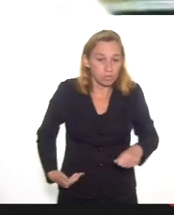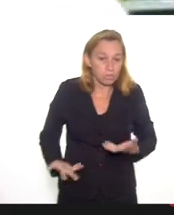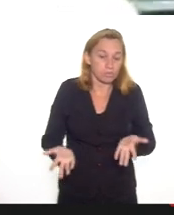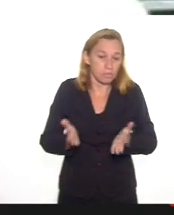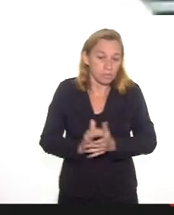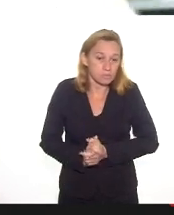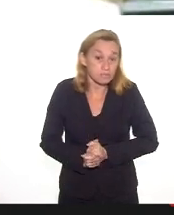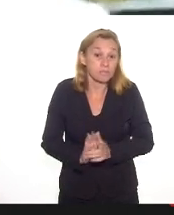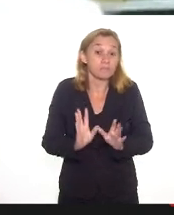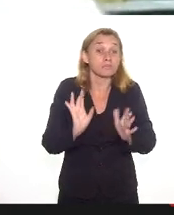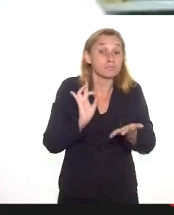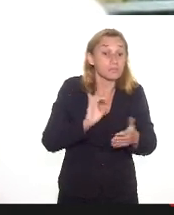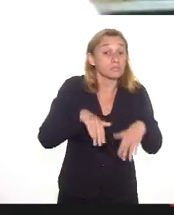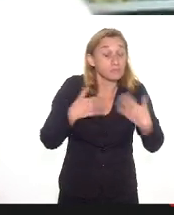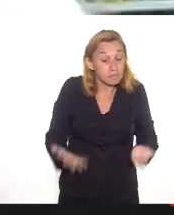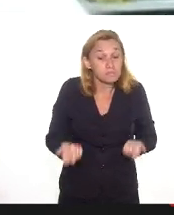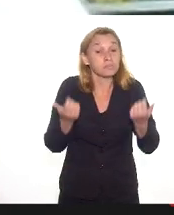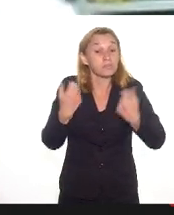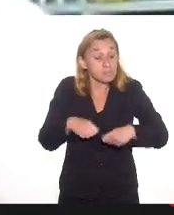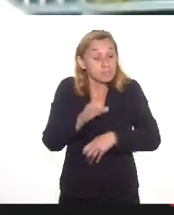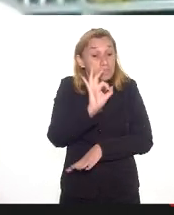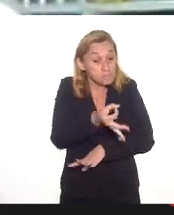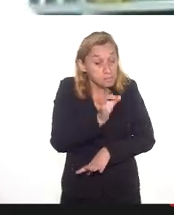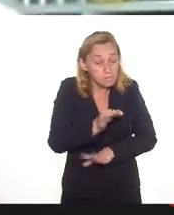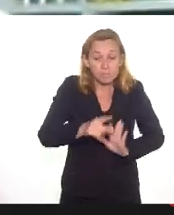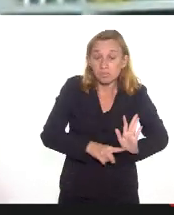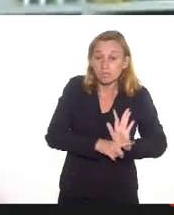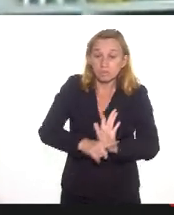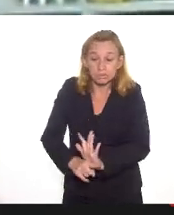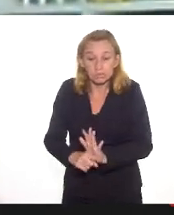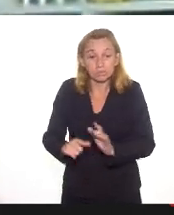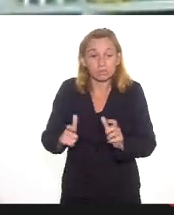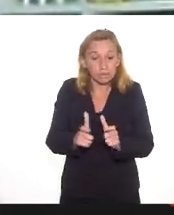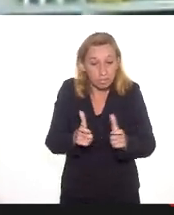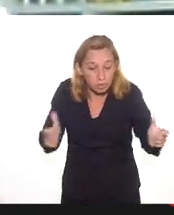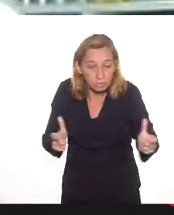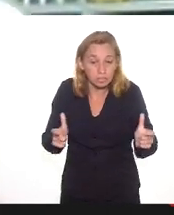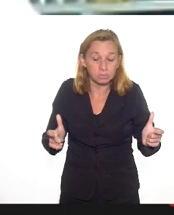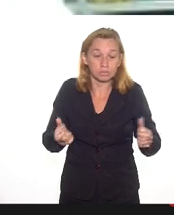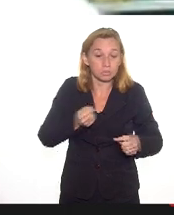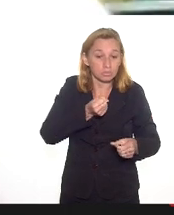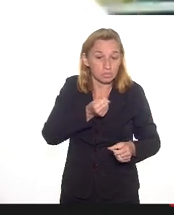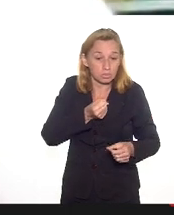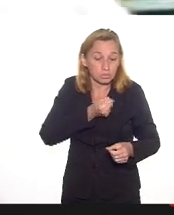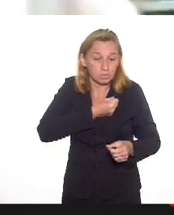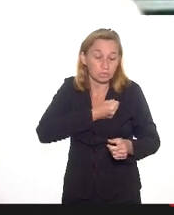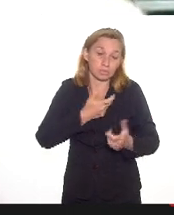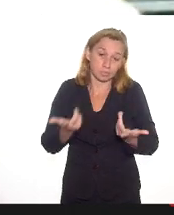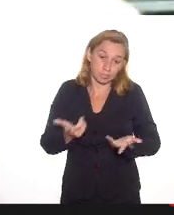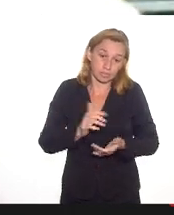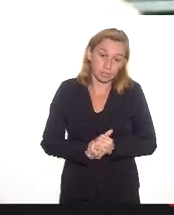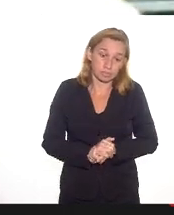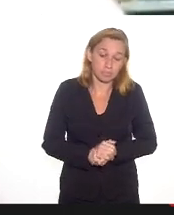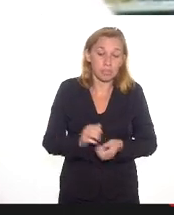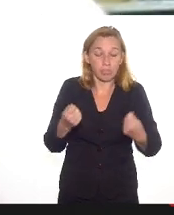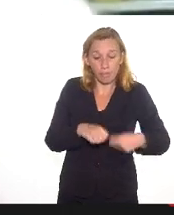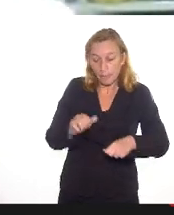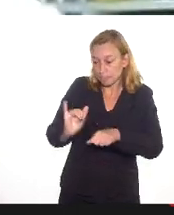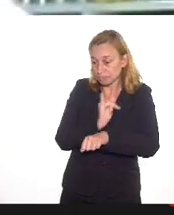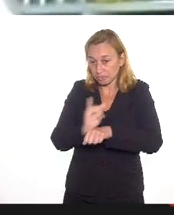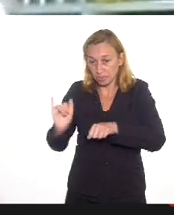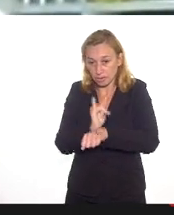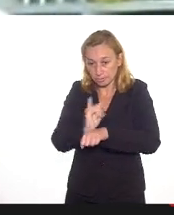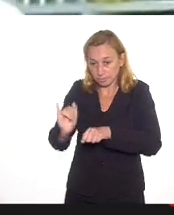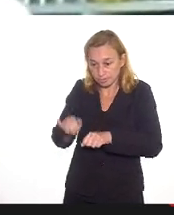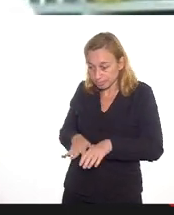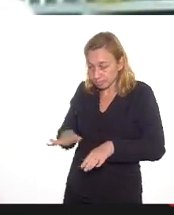precisa, efetivamente, atender uma grande demanda e se articular nas nossas comunidades e você sabe muito bem dessa realidade,